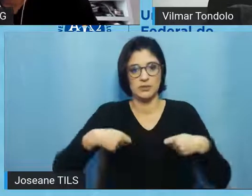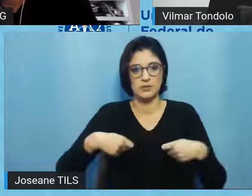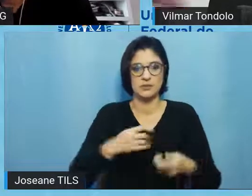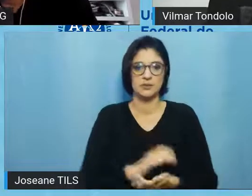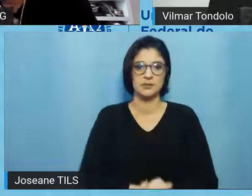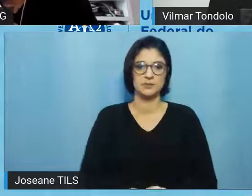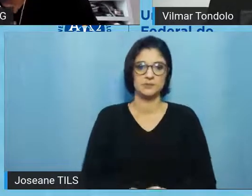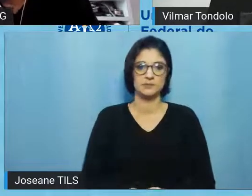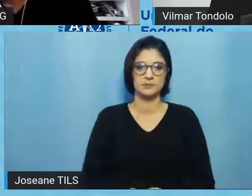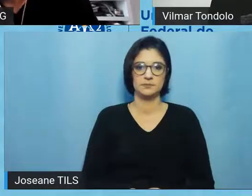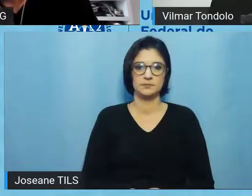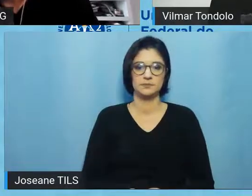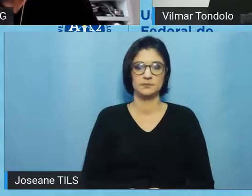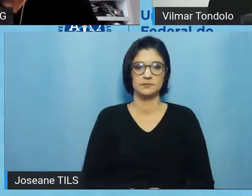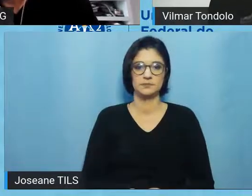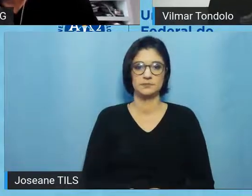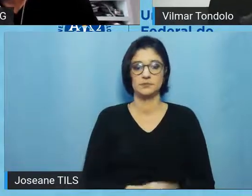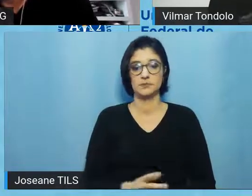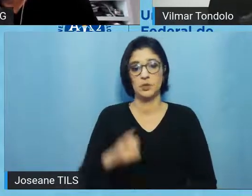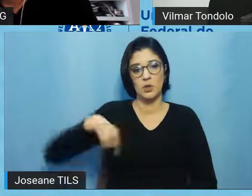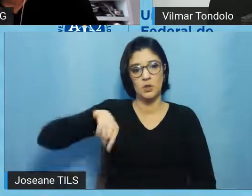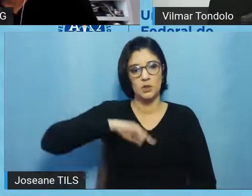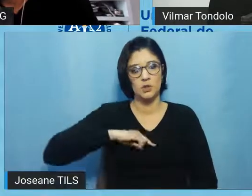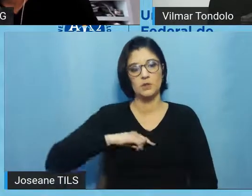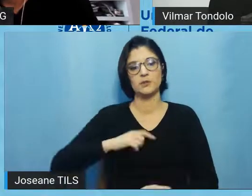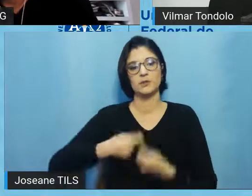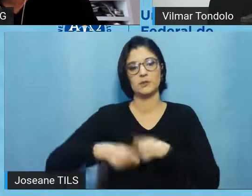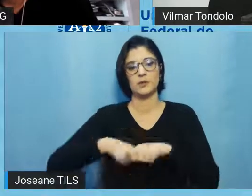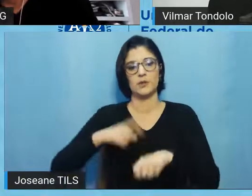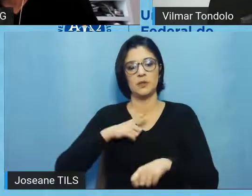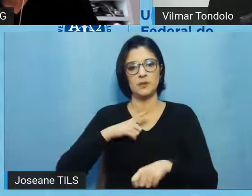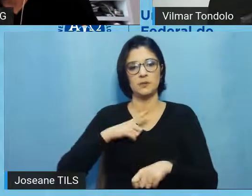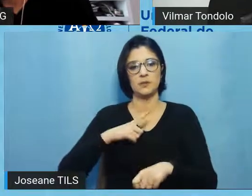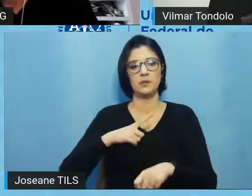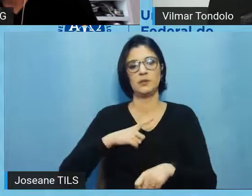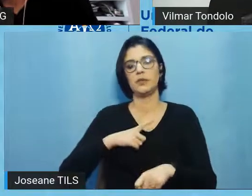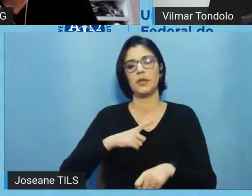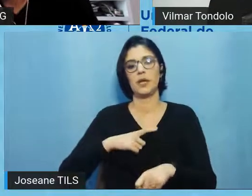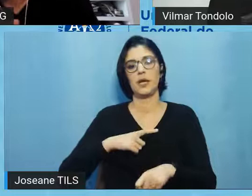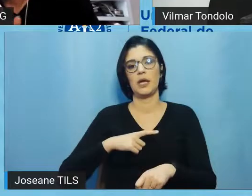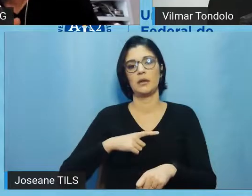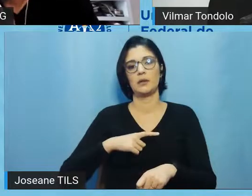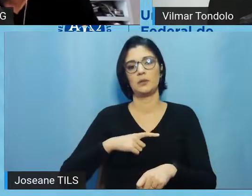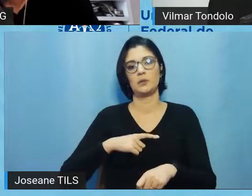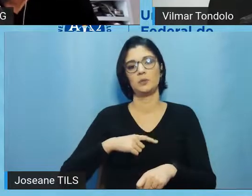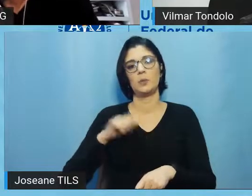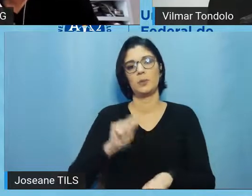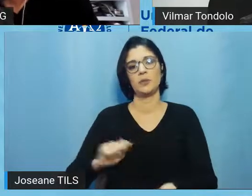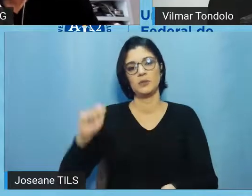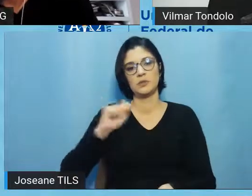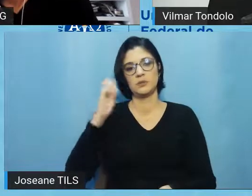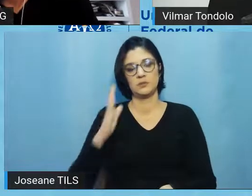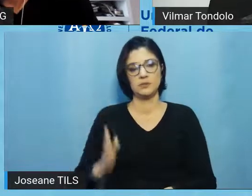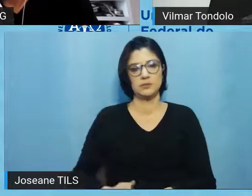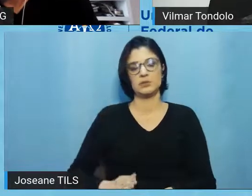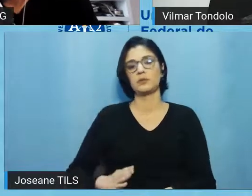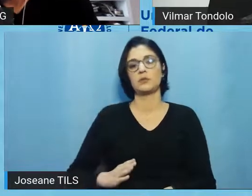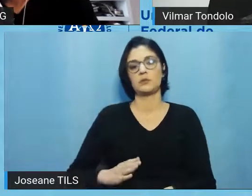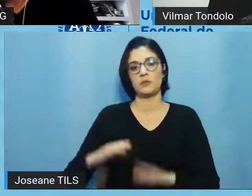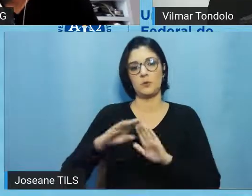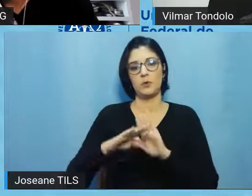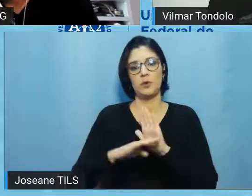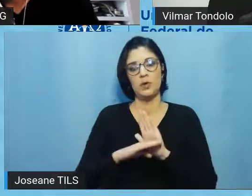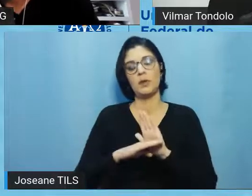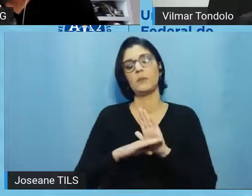No caso da administração, nós temos uma associação, né, que é a Associação Nacional dos Programas de Pós-Graduação em Administração, a que é a